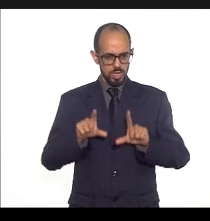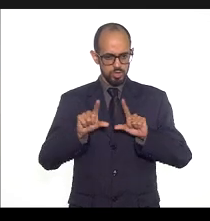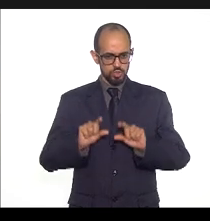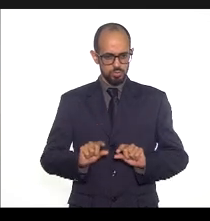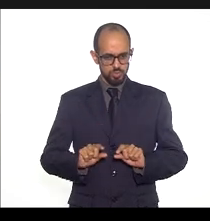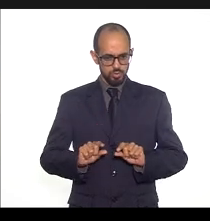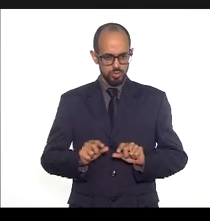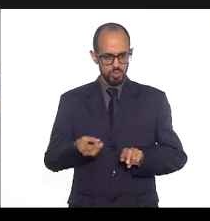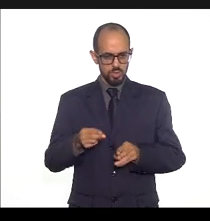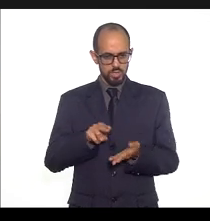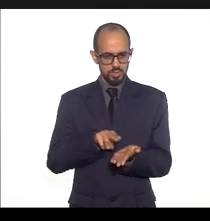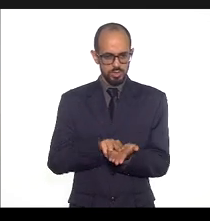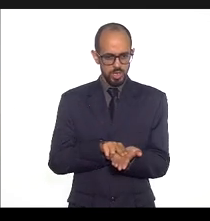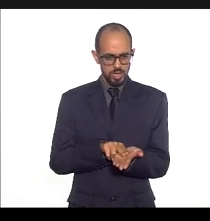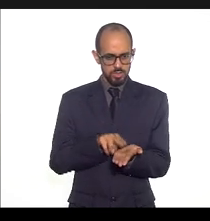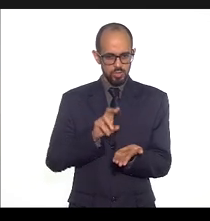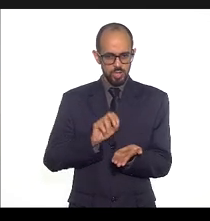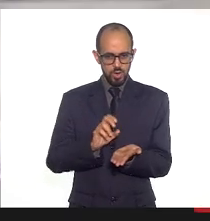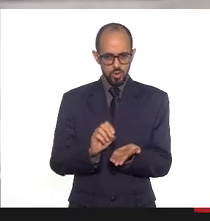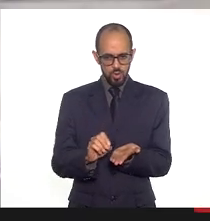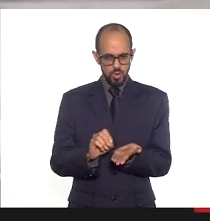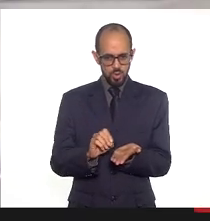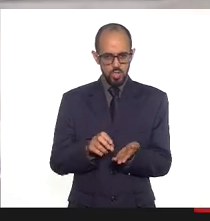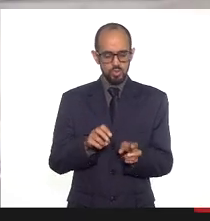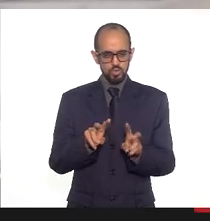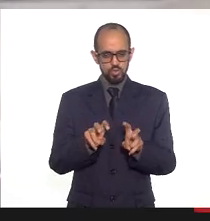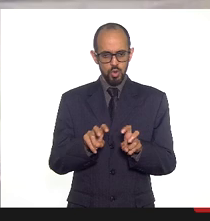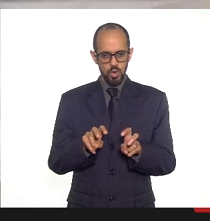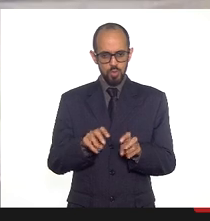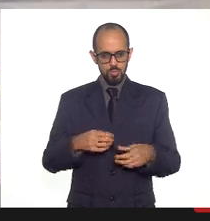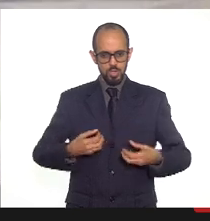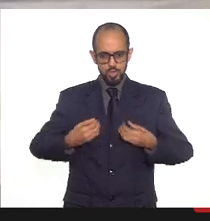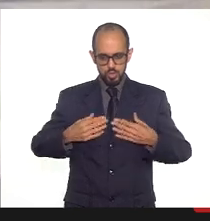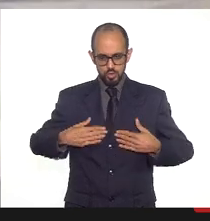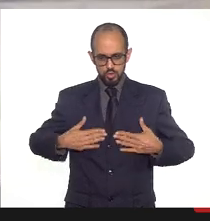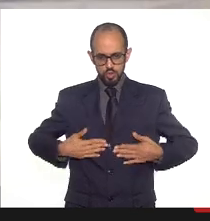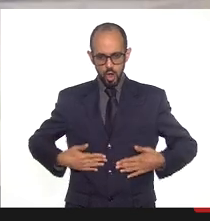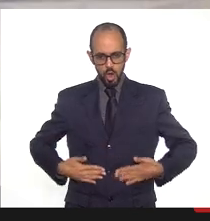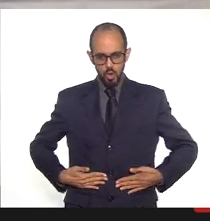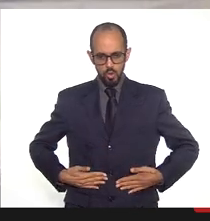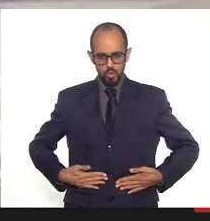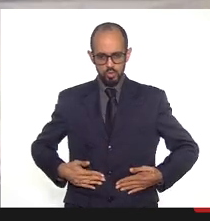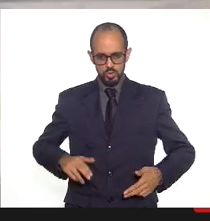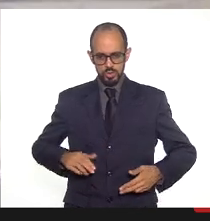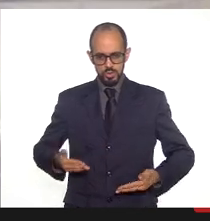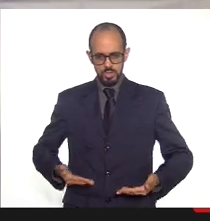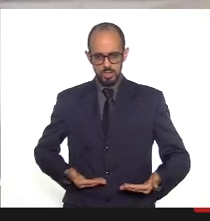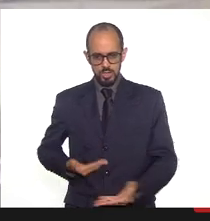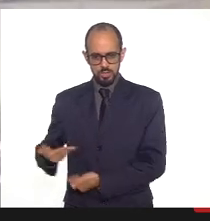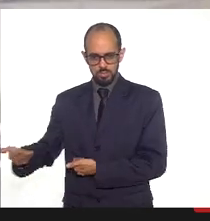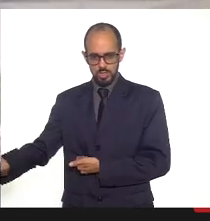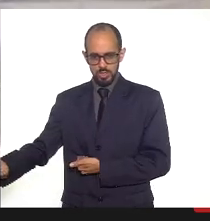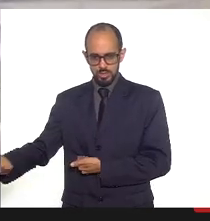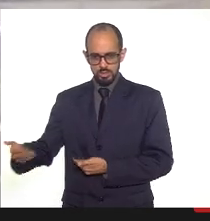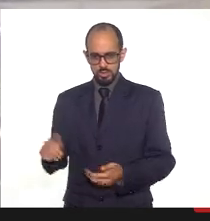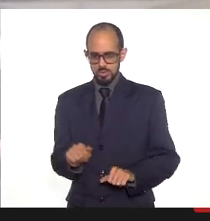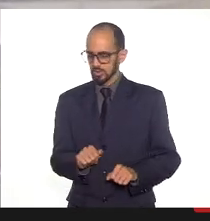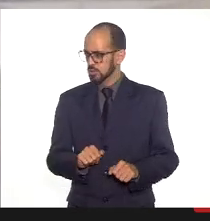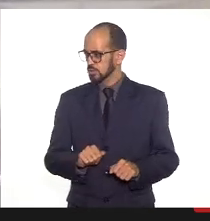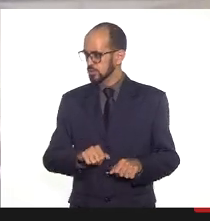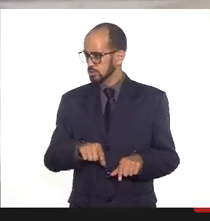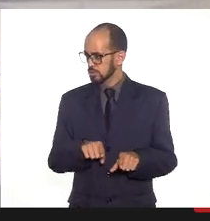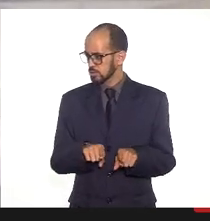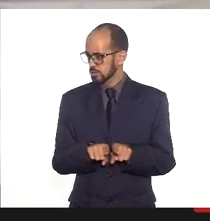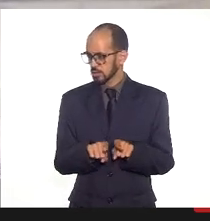oncologia... A questão dos transplantes, que no slide 19 vocês também colocam. O